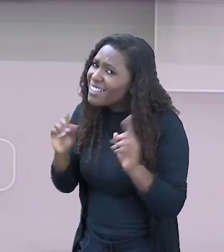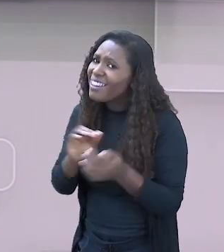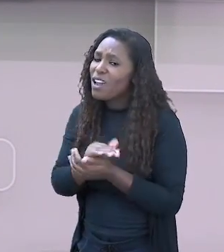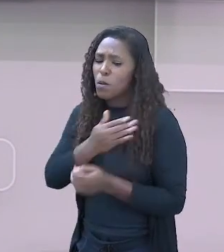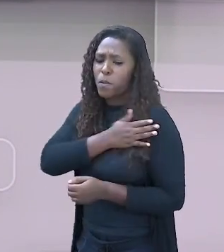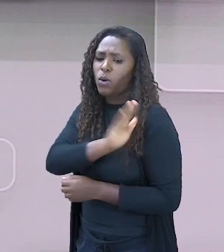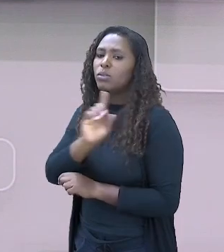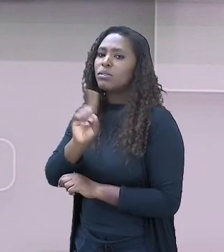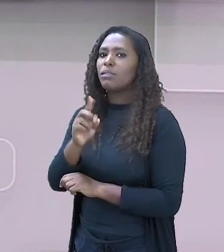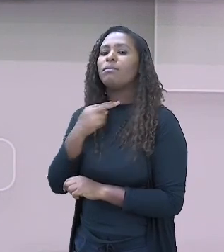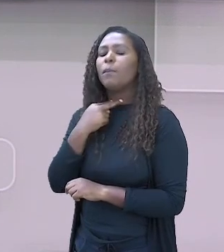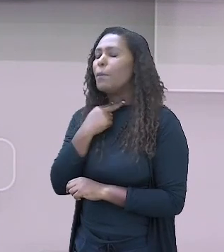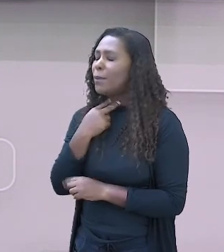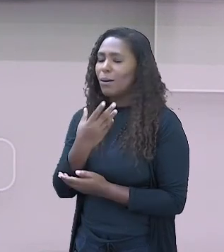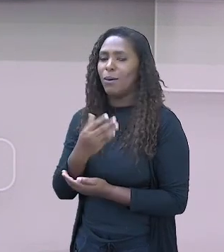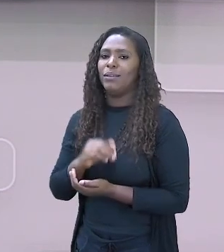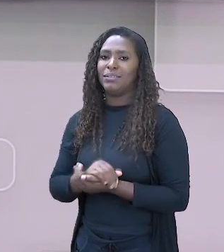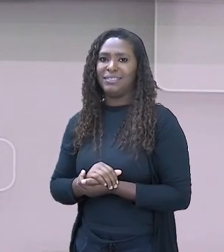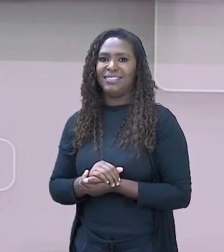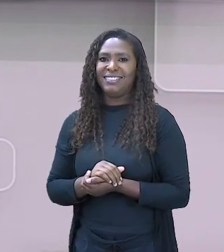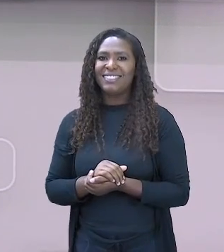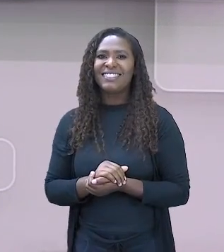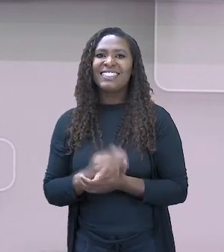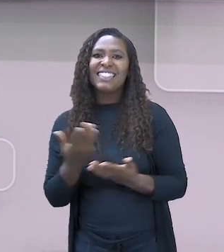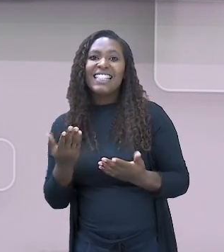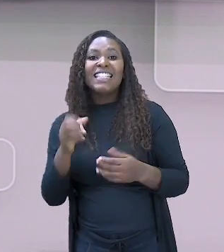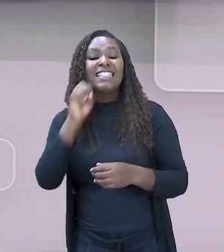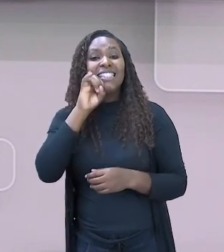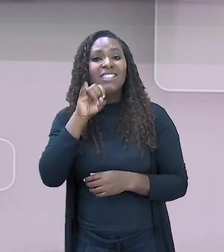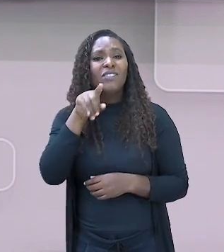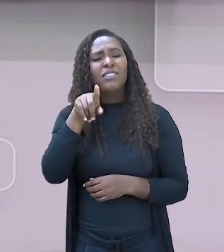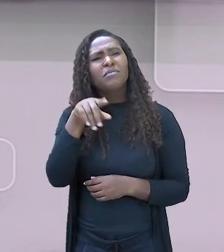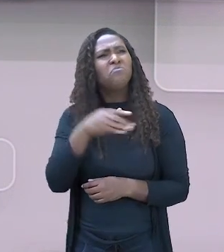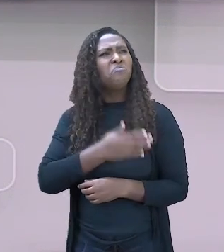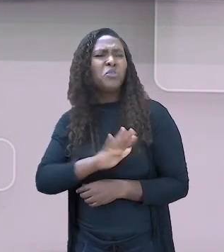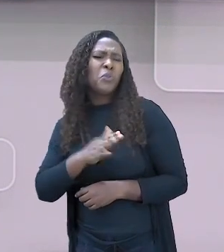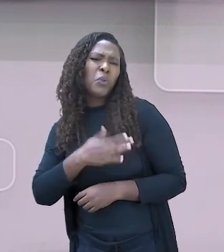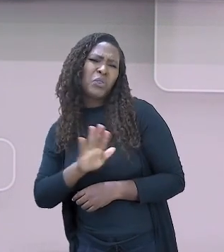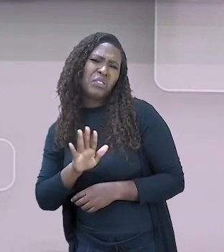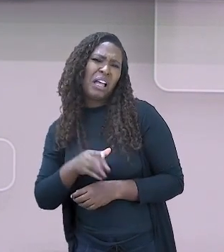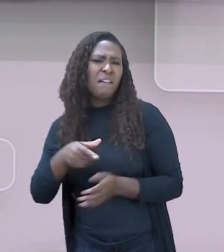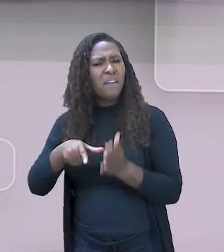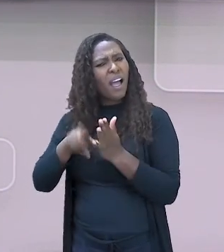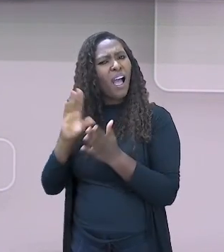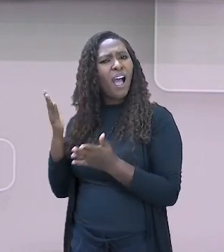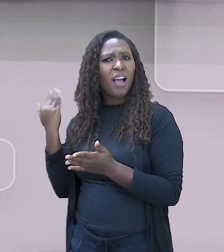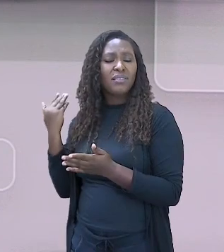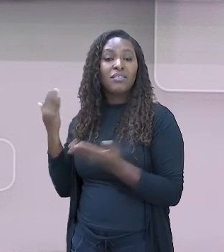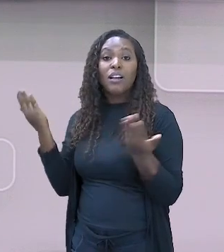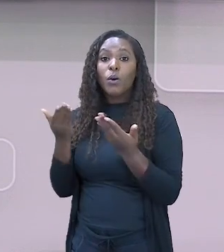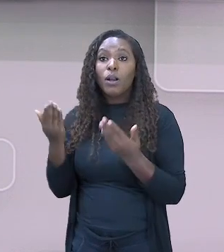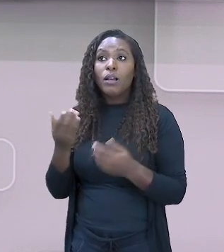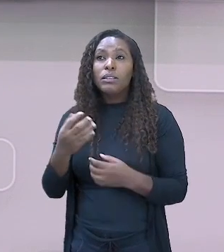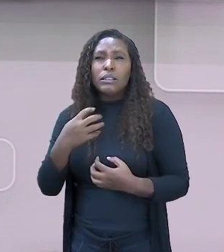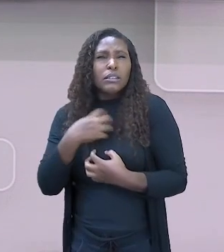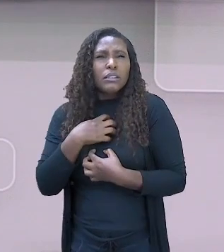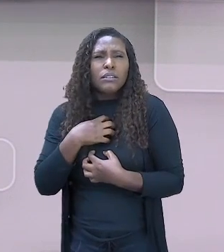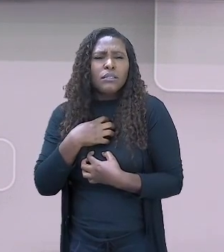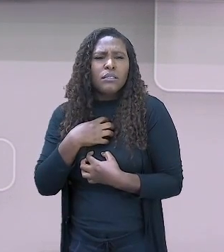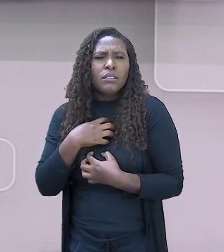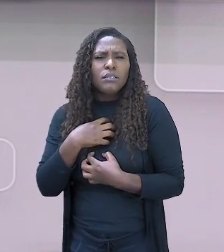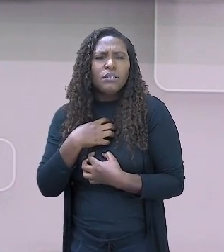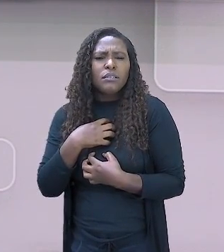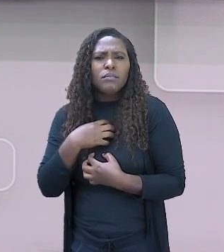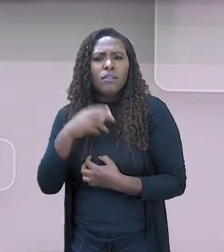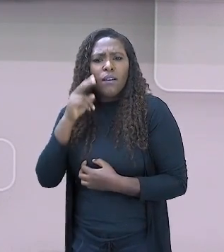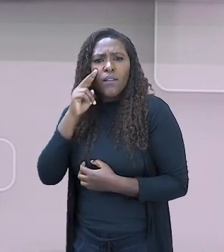preconceito. Se você não curtia, passa a ouvir, passa a conhecer mais, vai na nossa